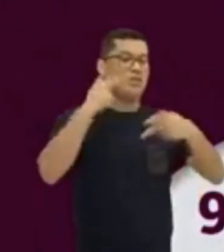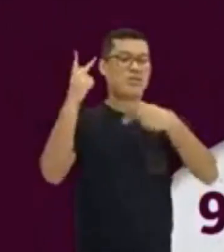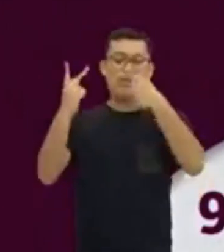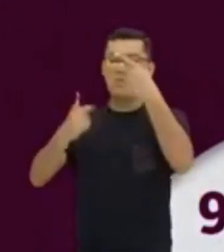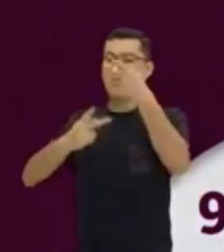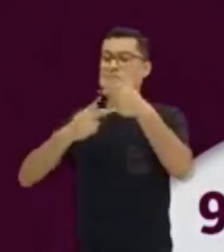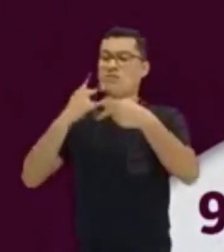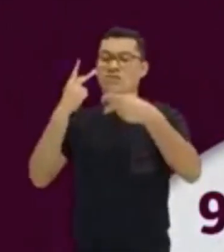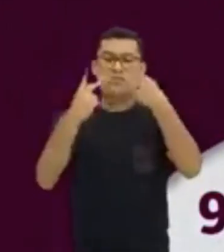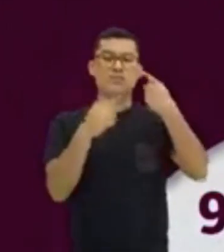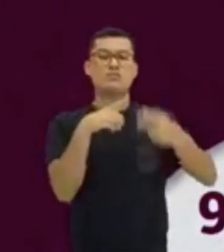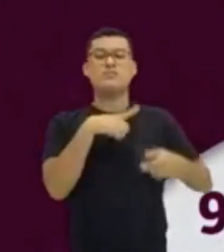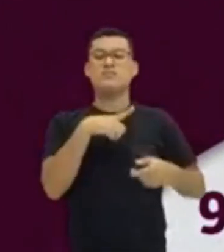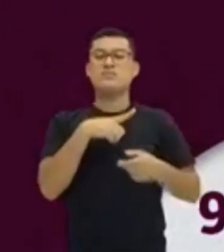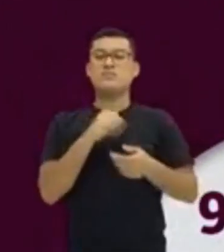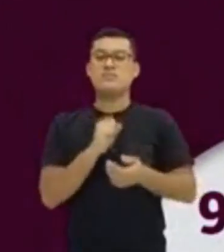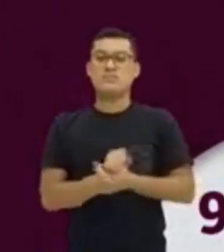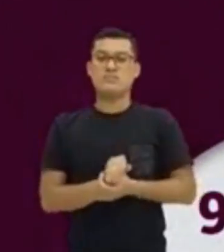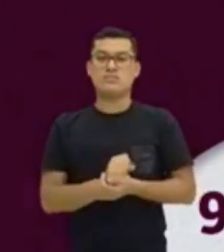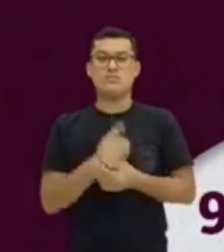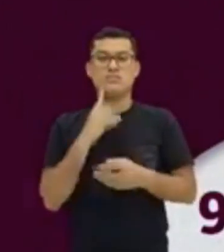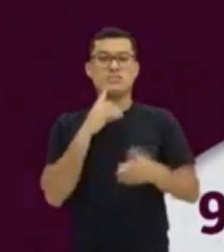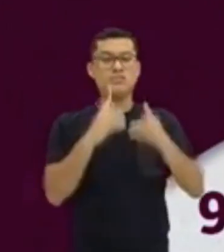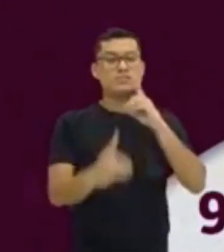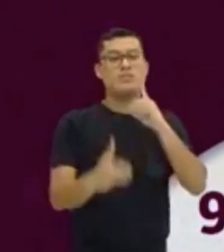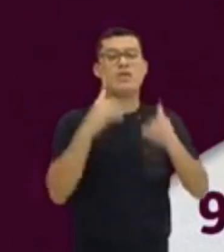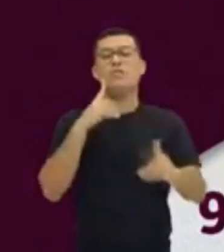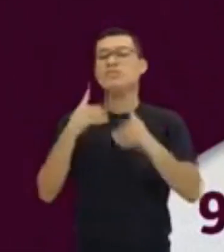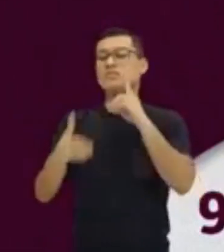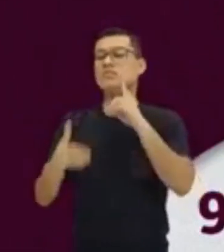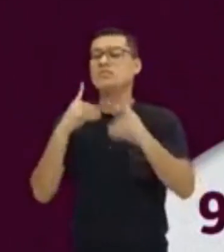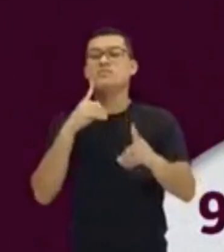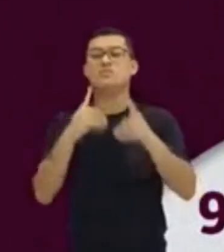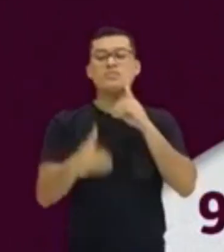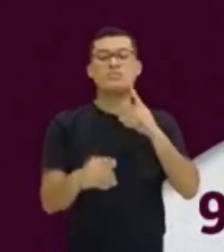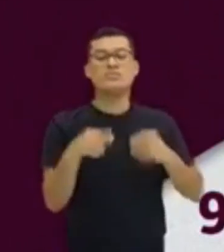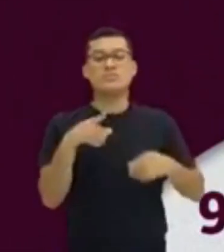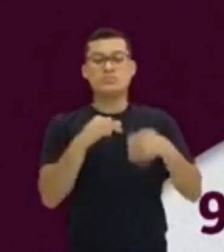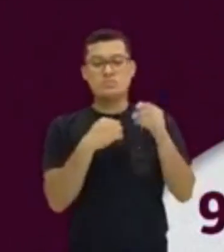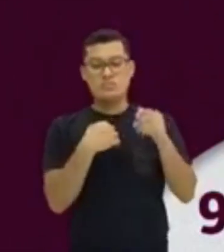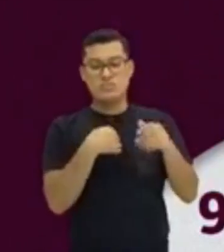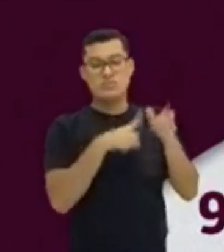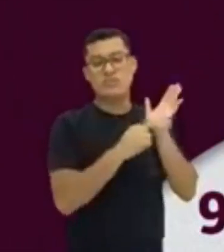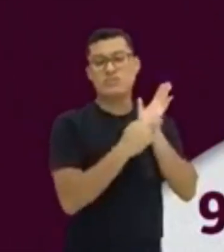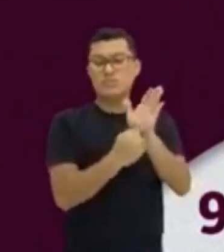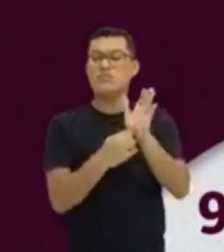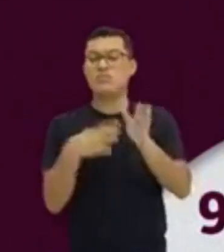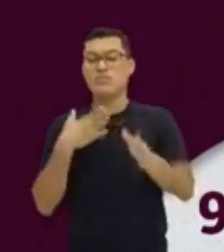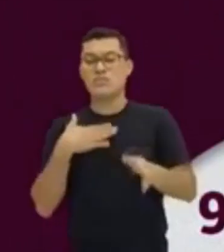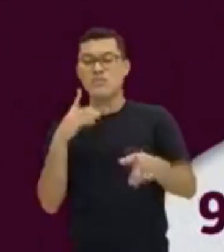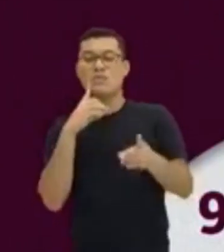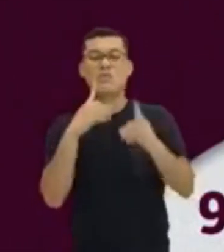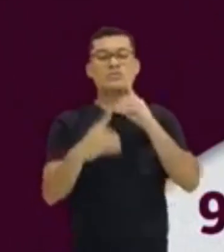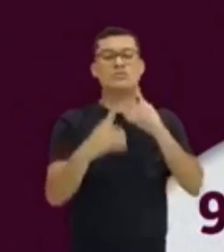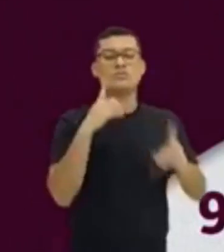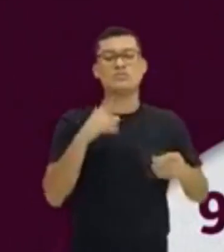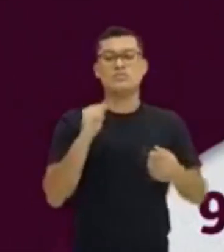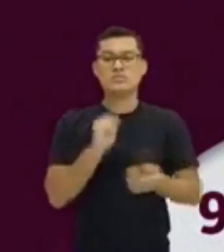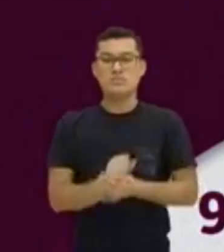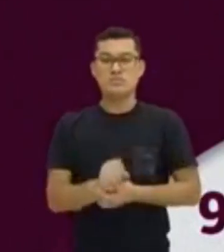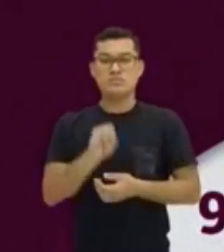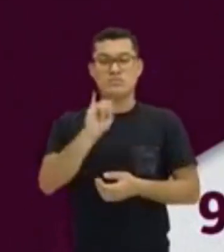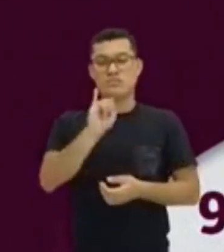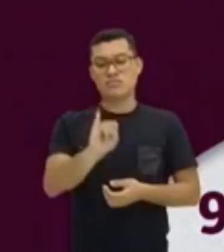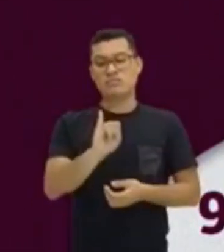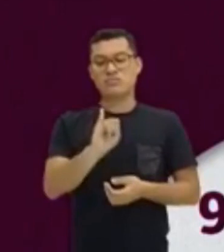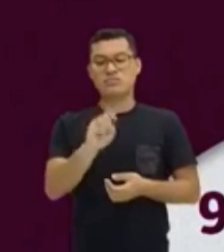né? Que mantêm um diálogo. Eu vou apresentar. Então, aqui o meu diálogo de apresentação é o I. É